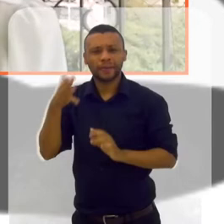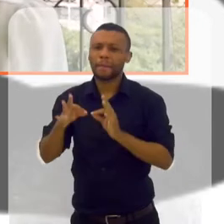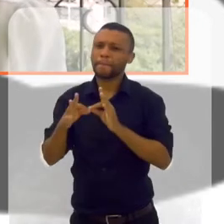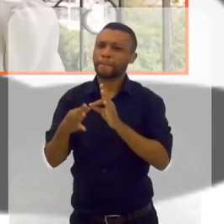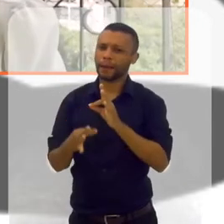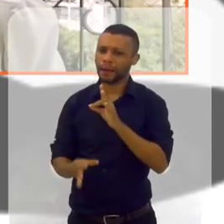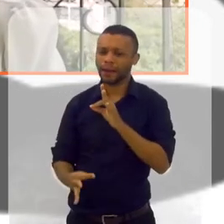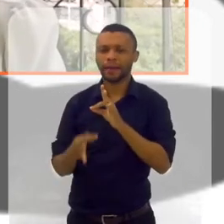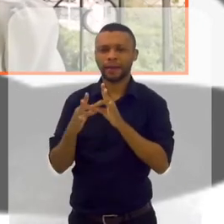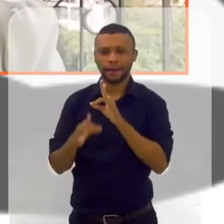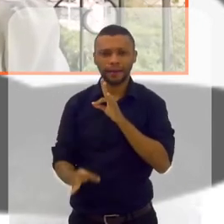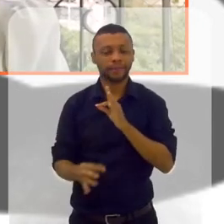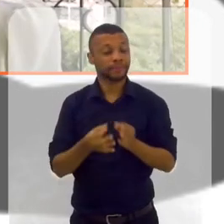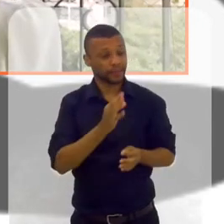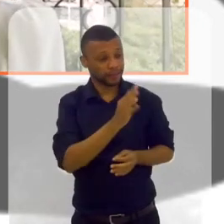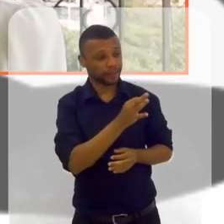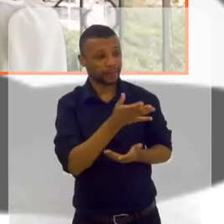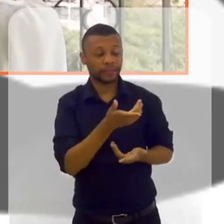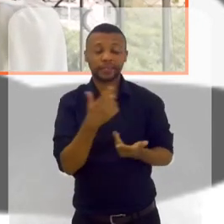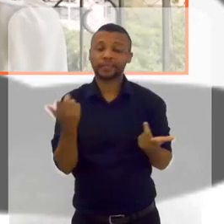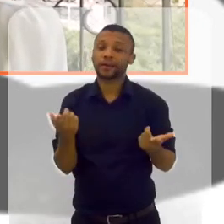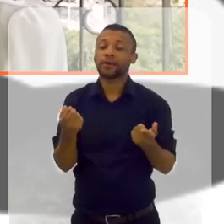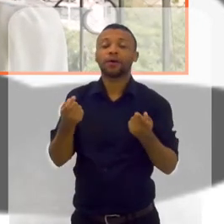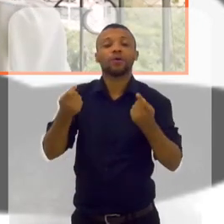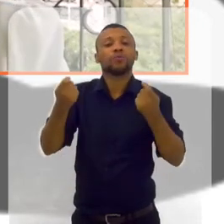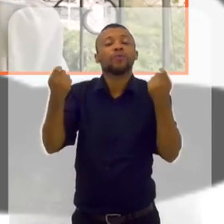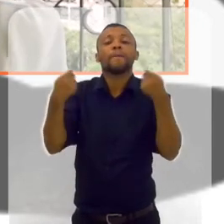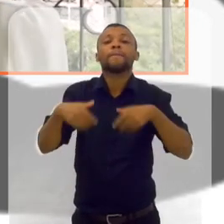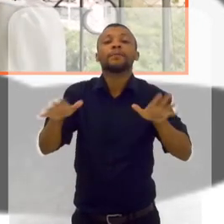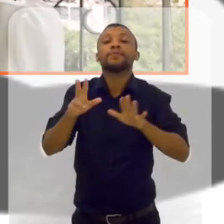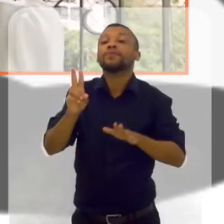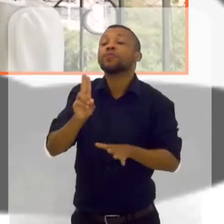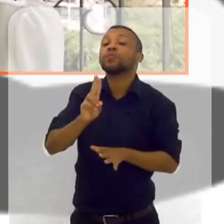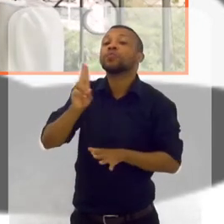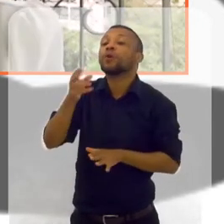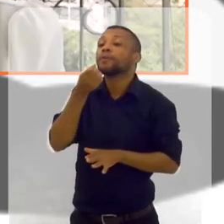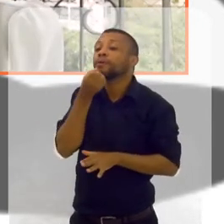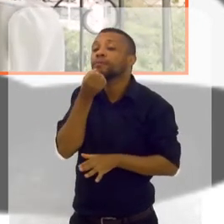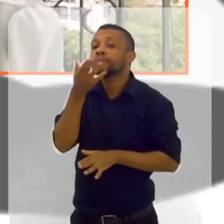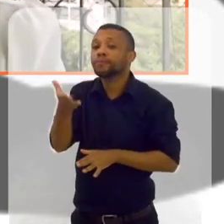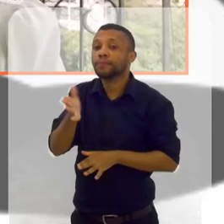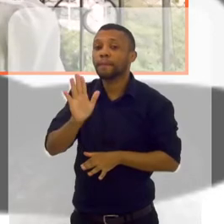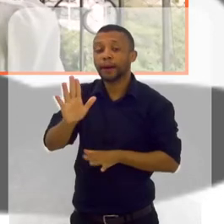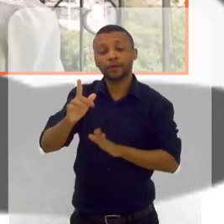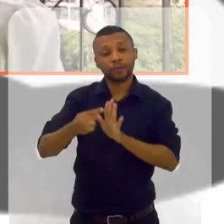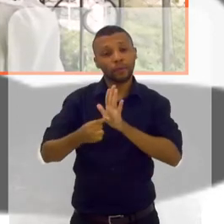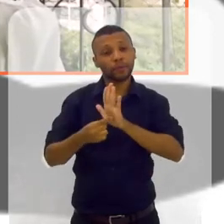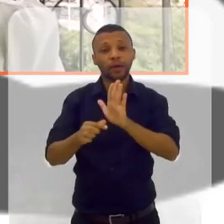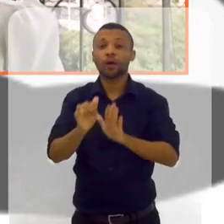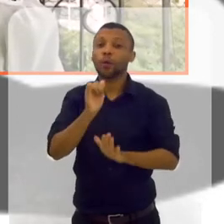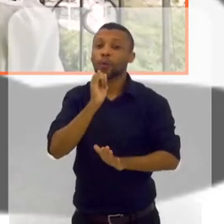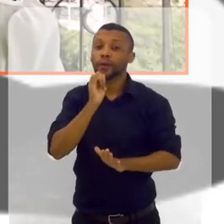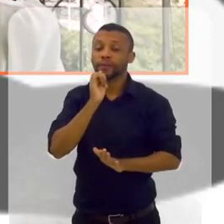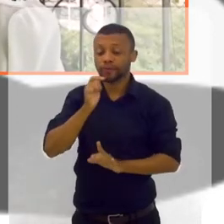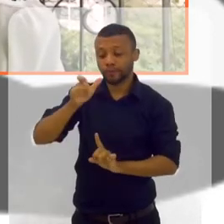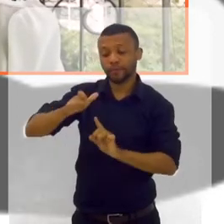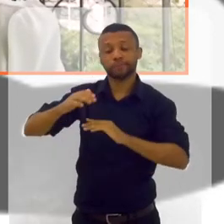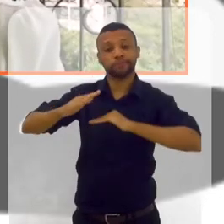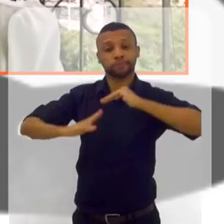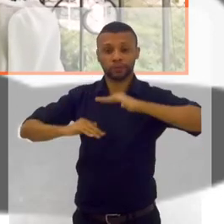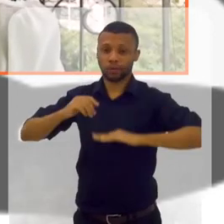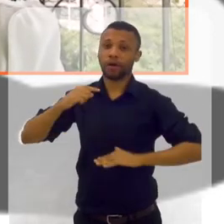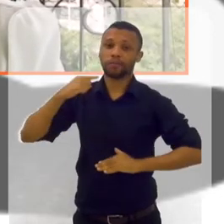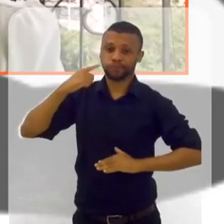Palestrante, tem de eu falar muito também, né? Então, assim, eu não preciso falar o nome, né? Mas eu vou dar o exemplo dessa pessoa que eu atendi,